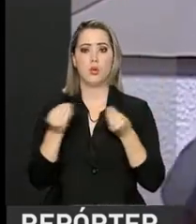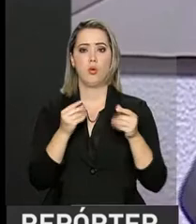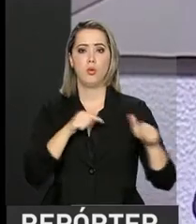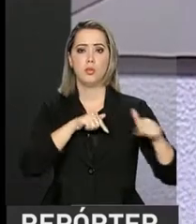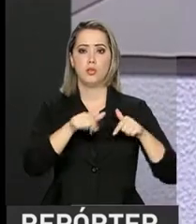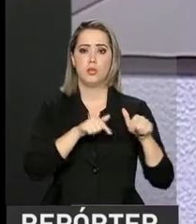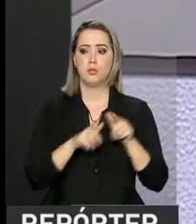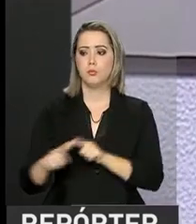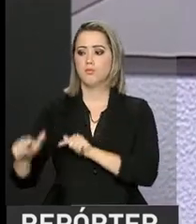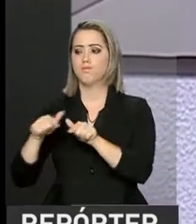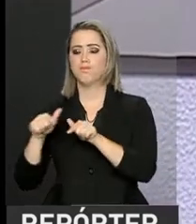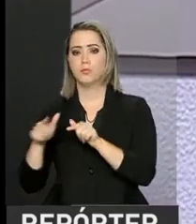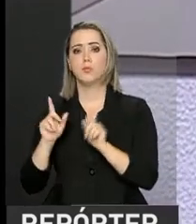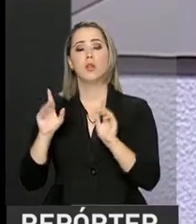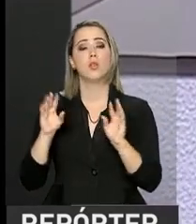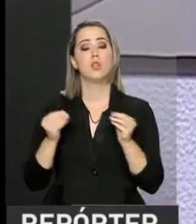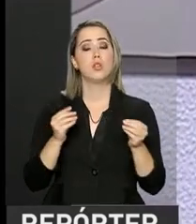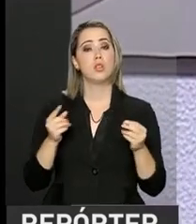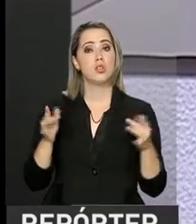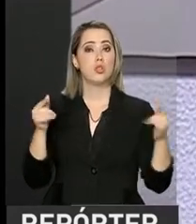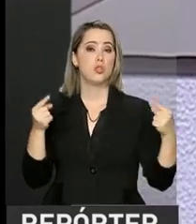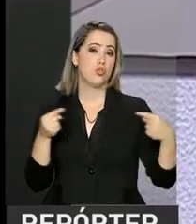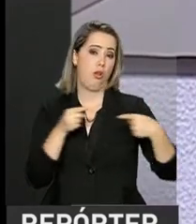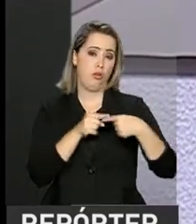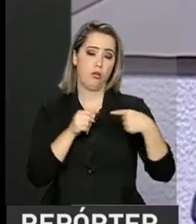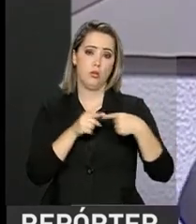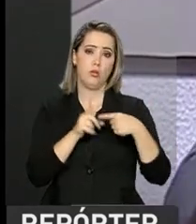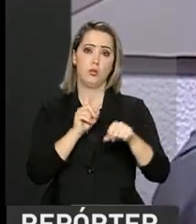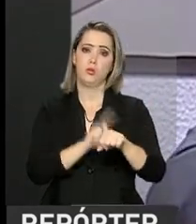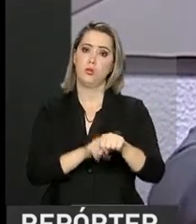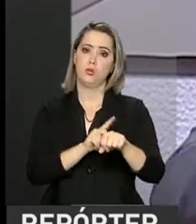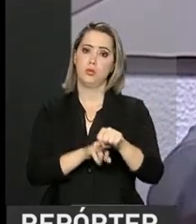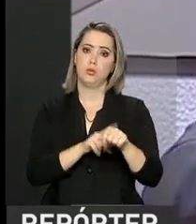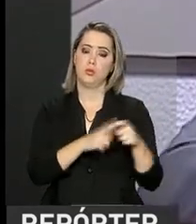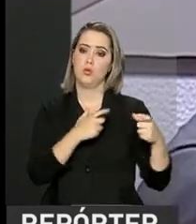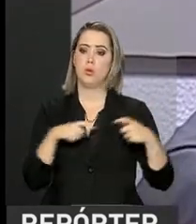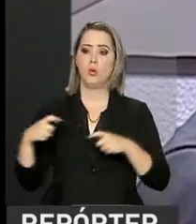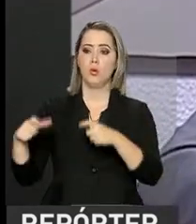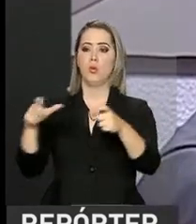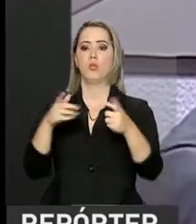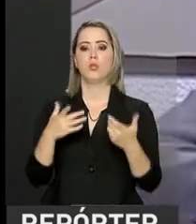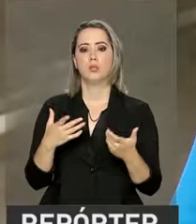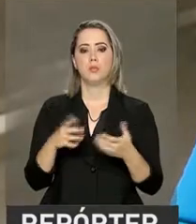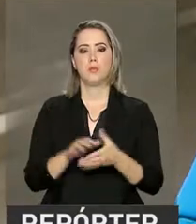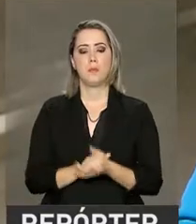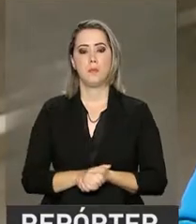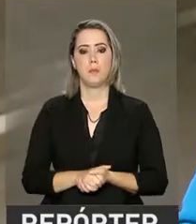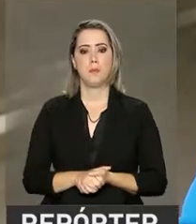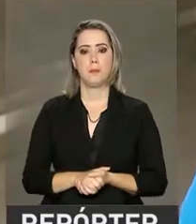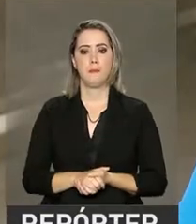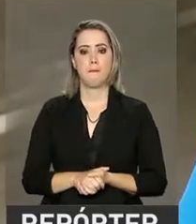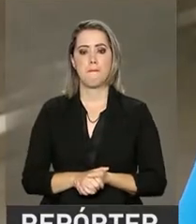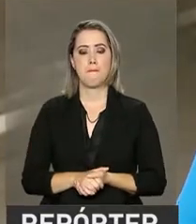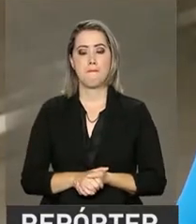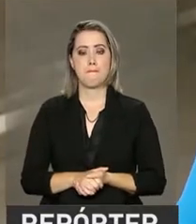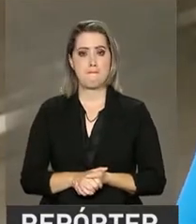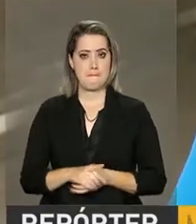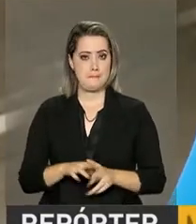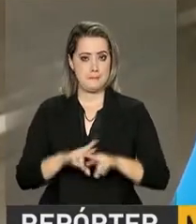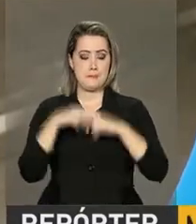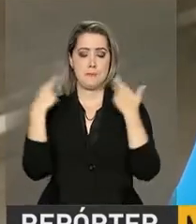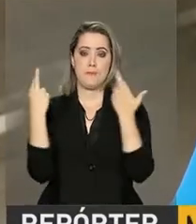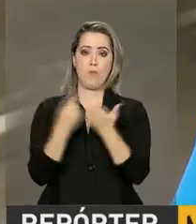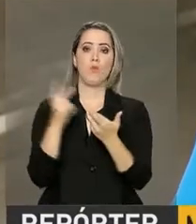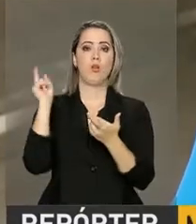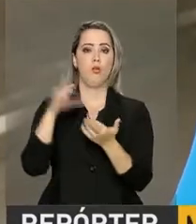de acordo com a situação de tempo e lugar e de segmento. A reunião é preliminar